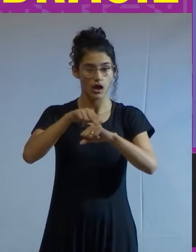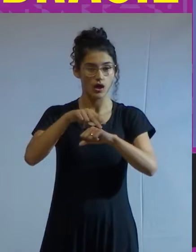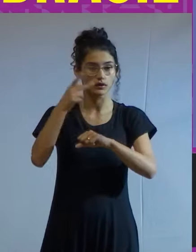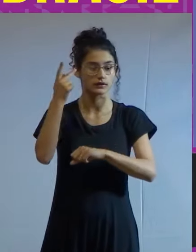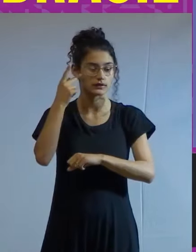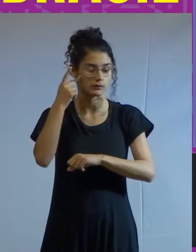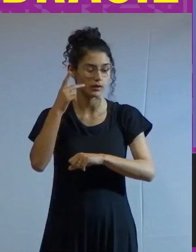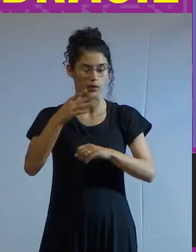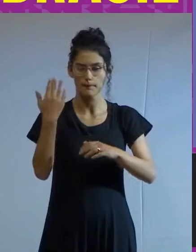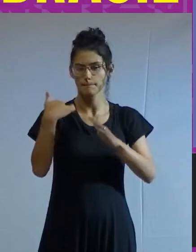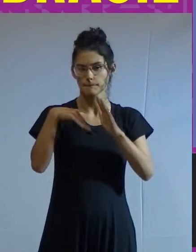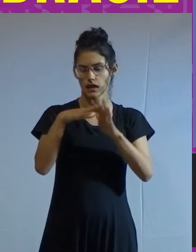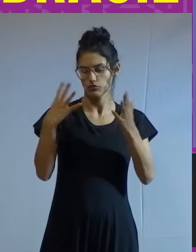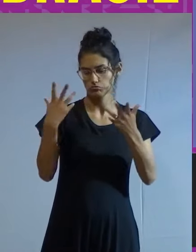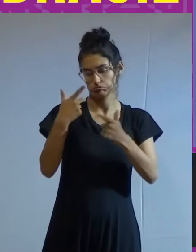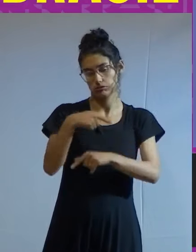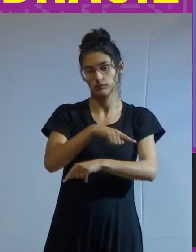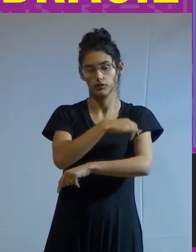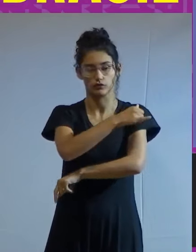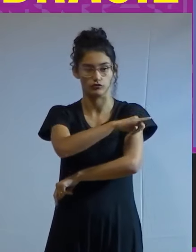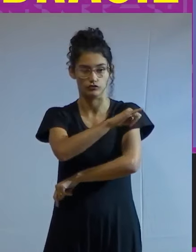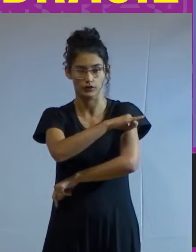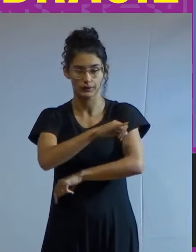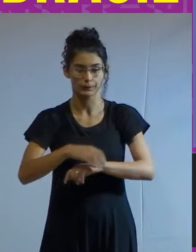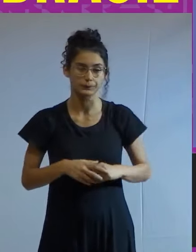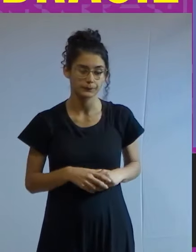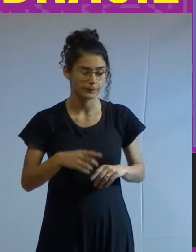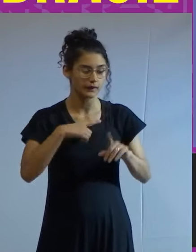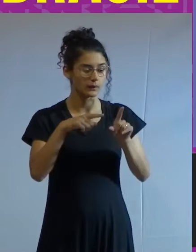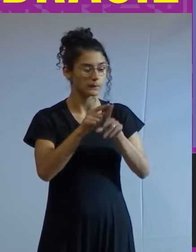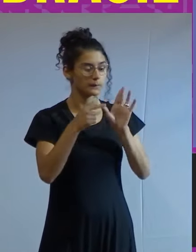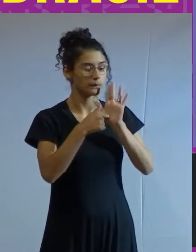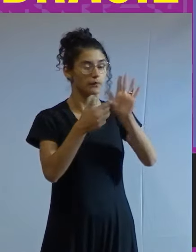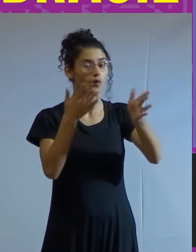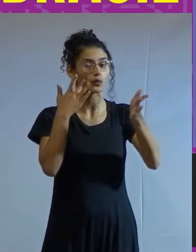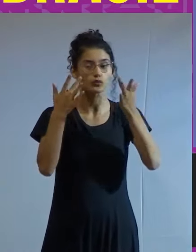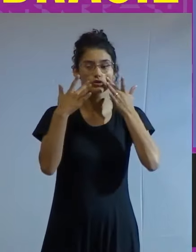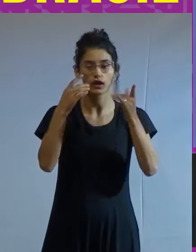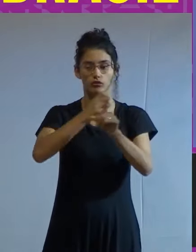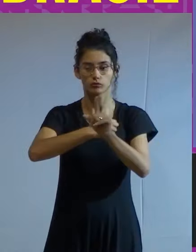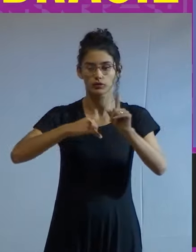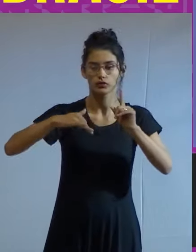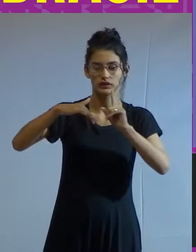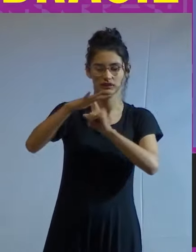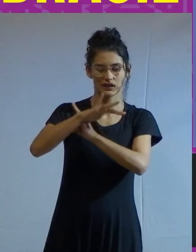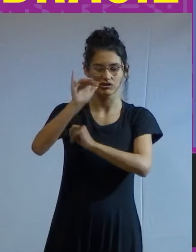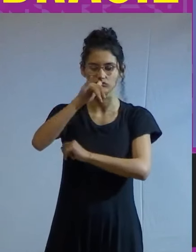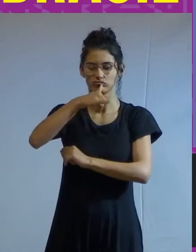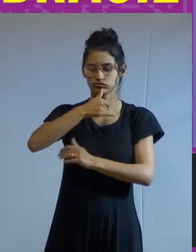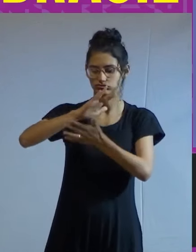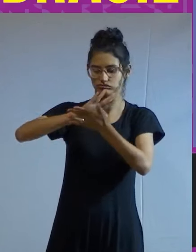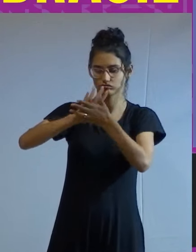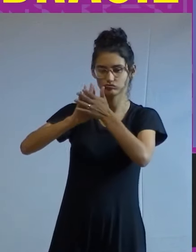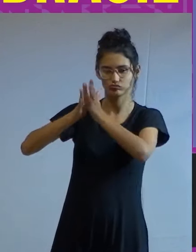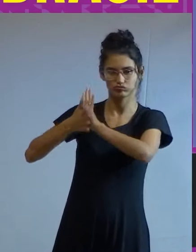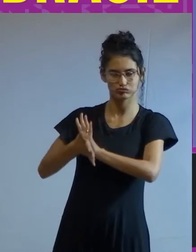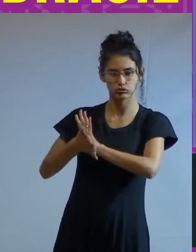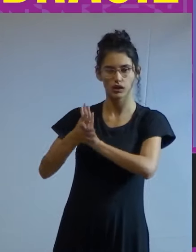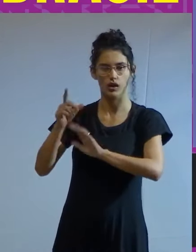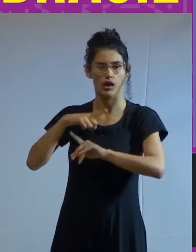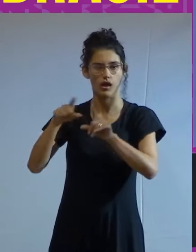que o Municipal do Rio de Janeiro, anote-se. Exibe o teatro de uma sociedade derrotada, um bazar